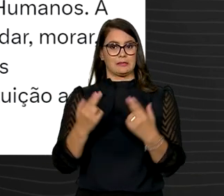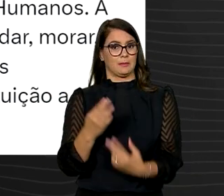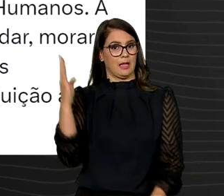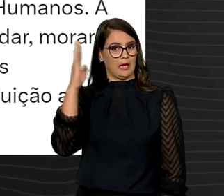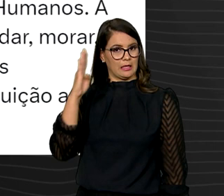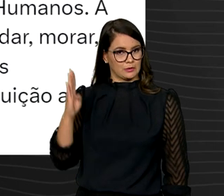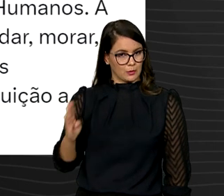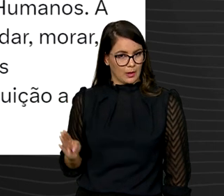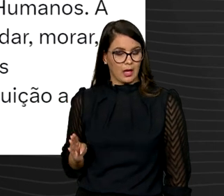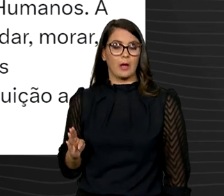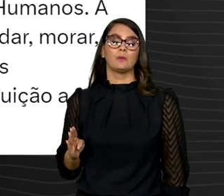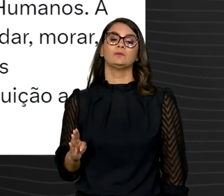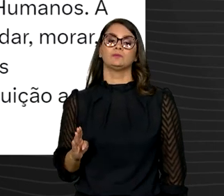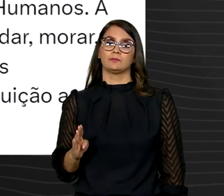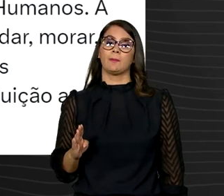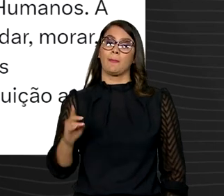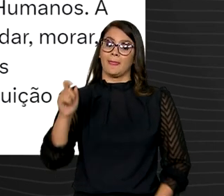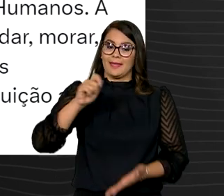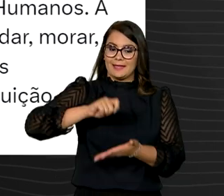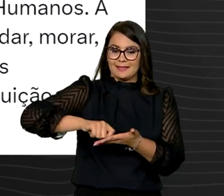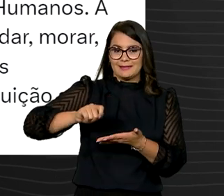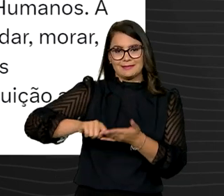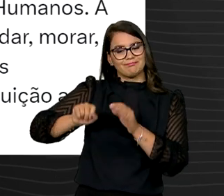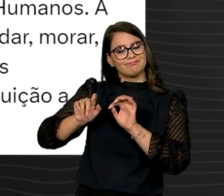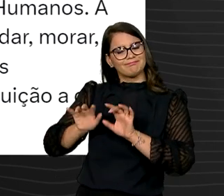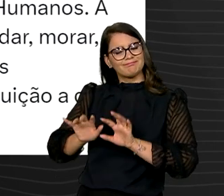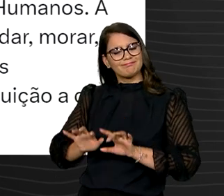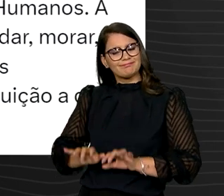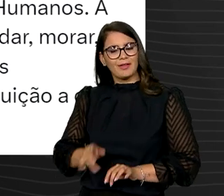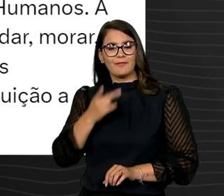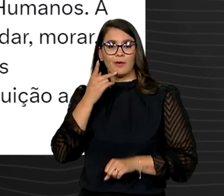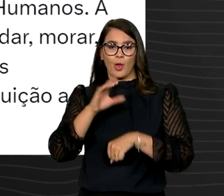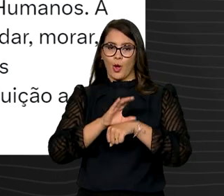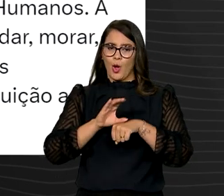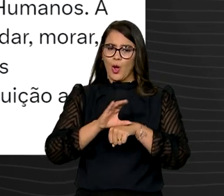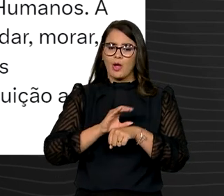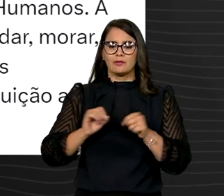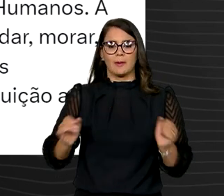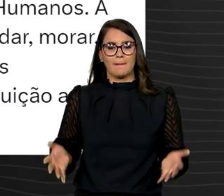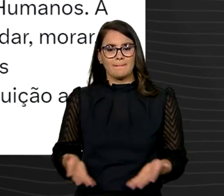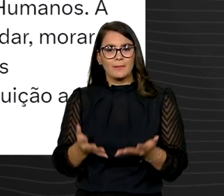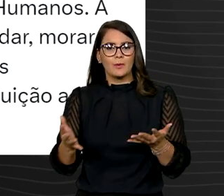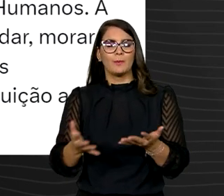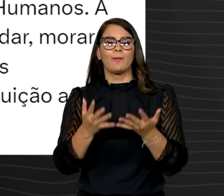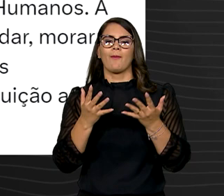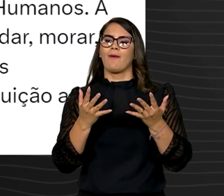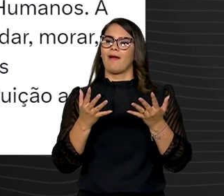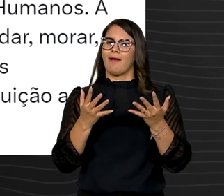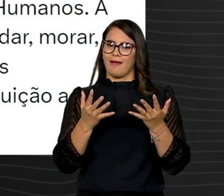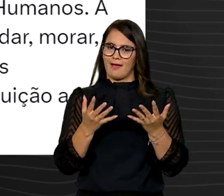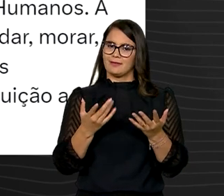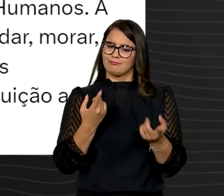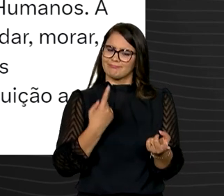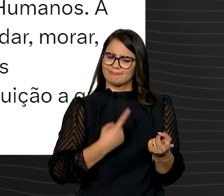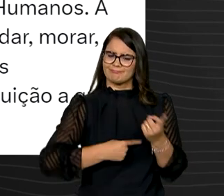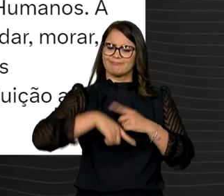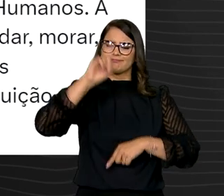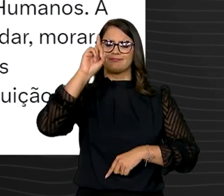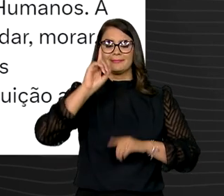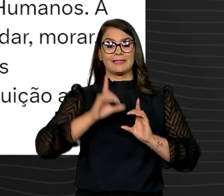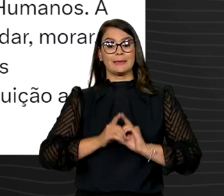Constituinte e escreveu nessa publicação que a Constituição foi promulgada em clima de reconstrução